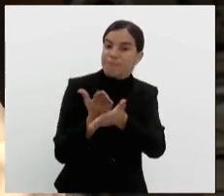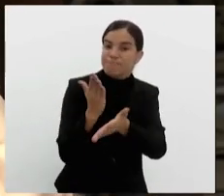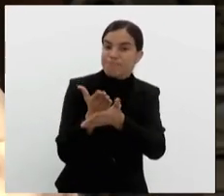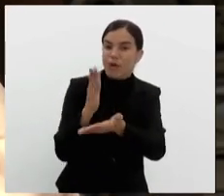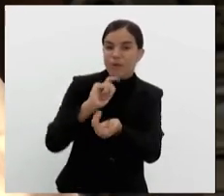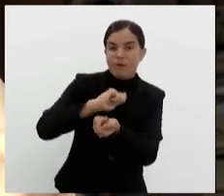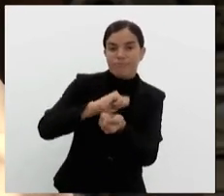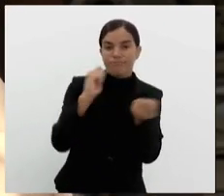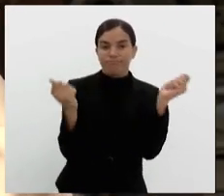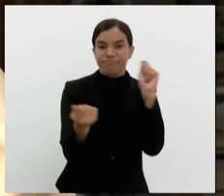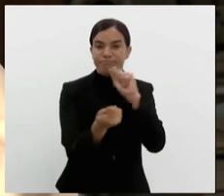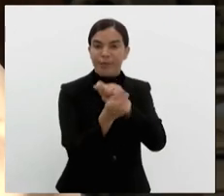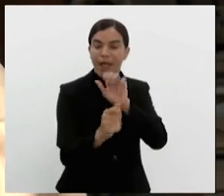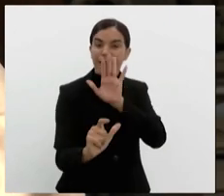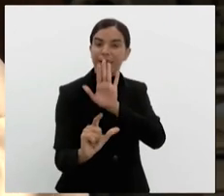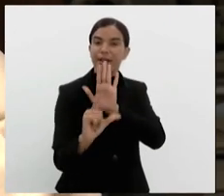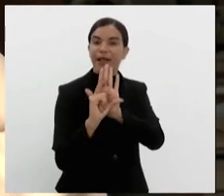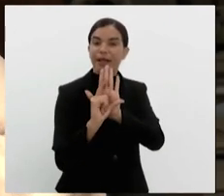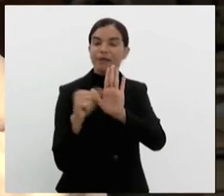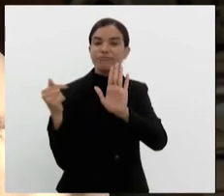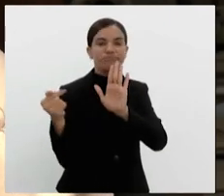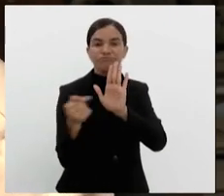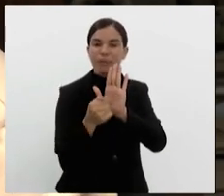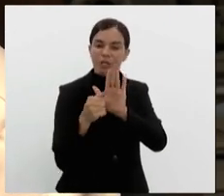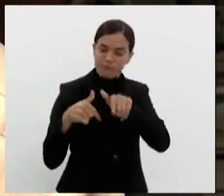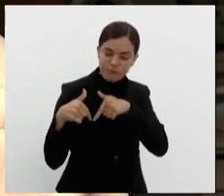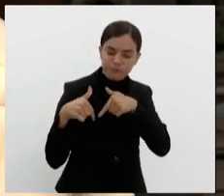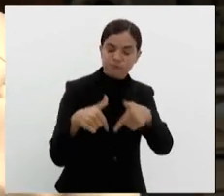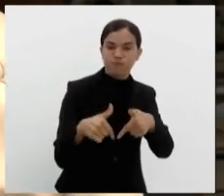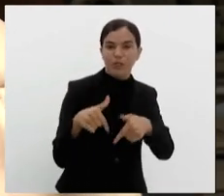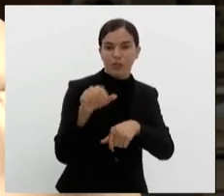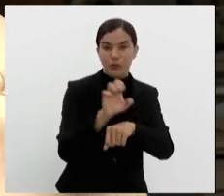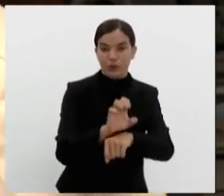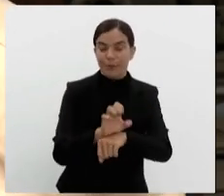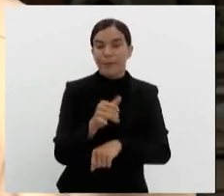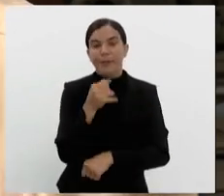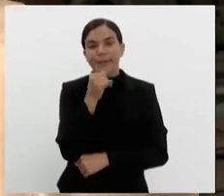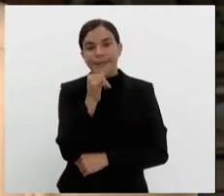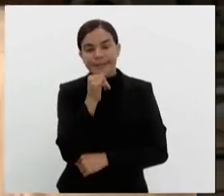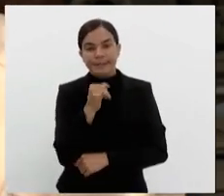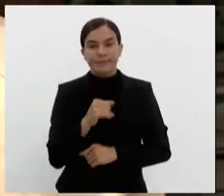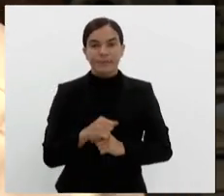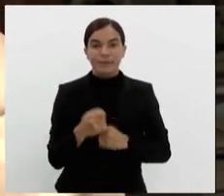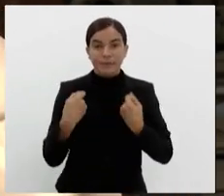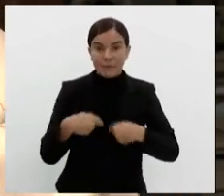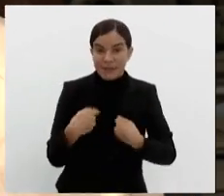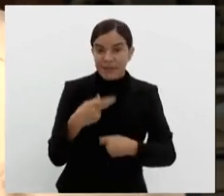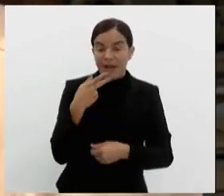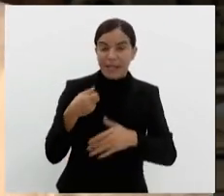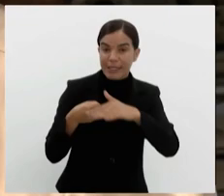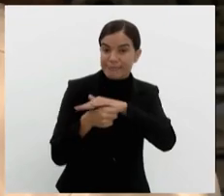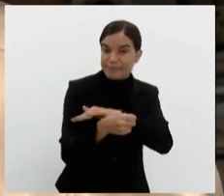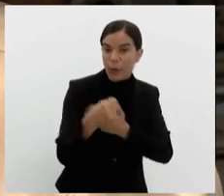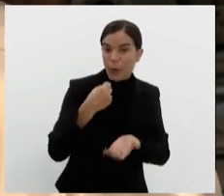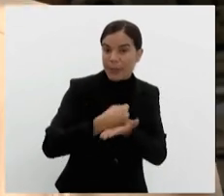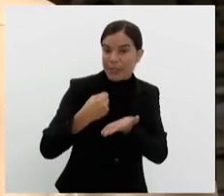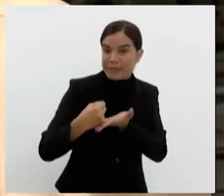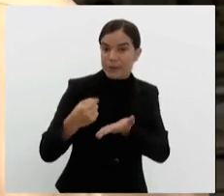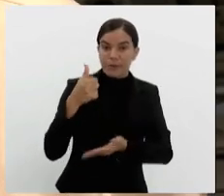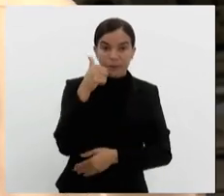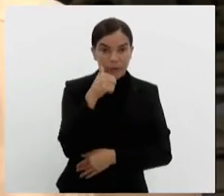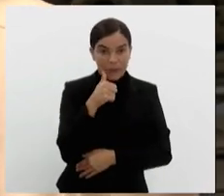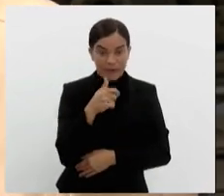transformar em lei e que seja executada no Estado. Por exemplo, a gente precisa falar da empregabilidade dessas mulheres.